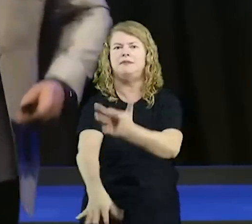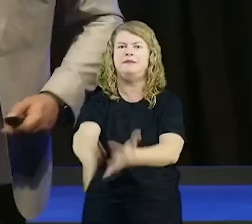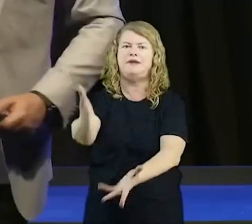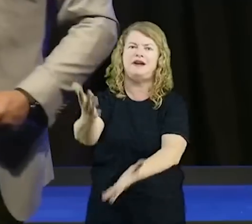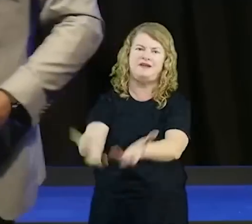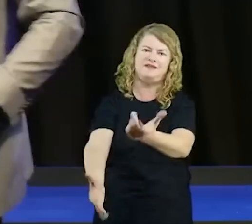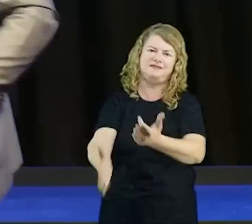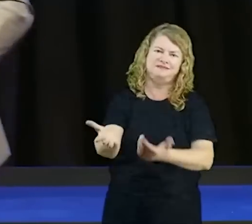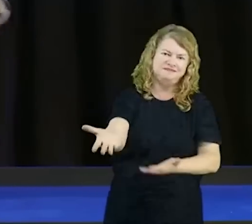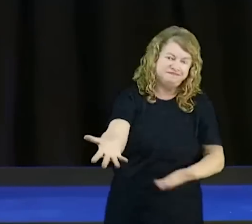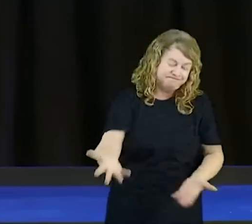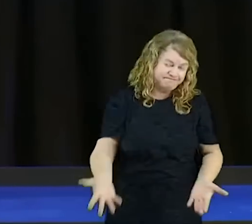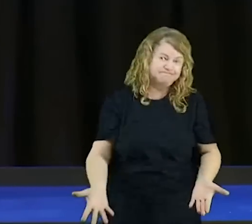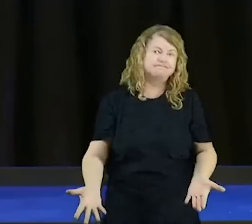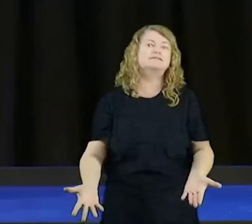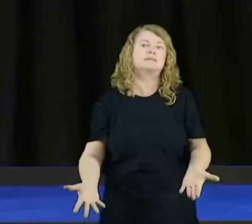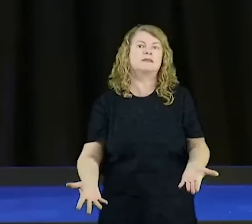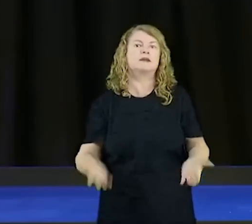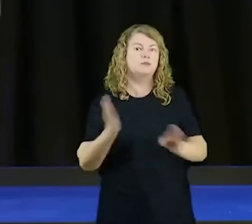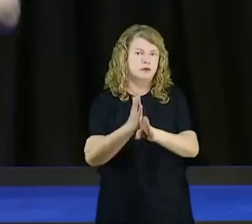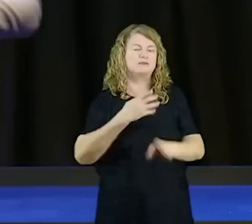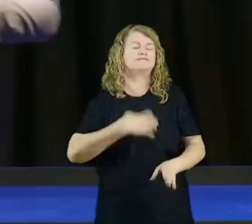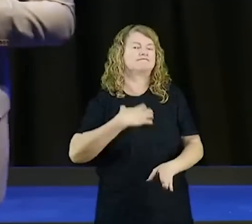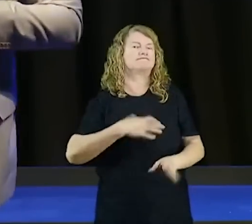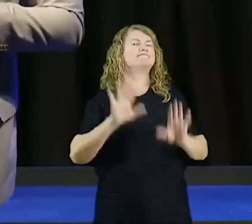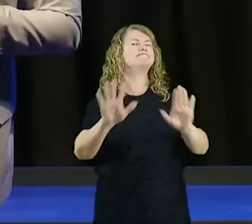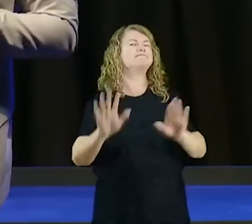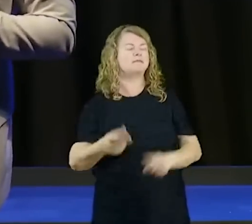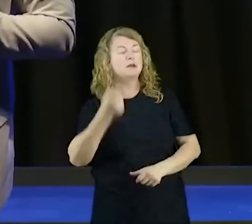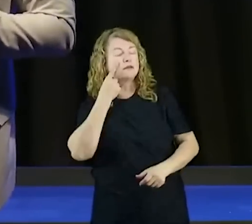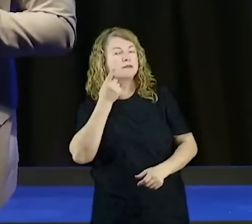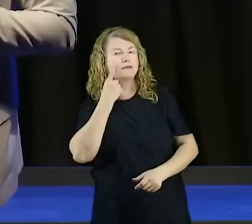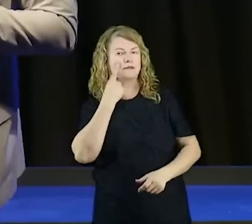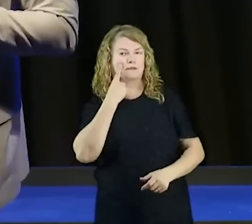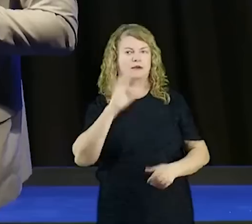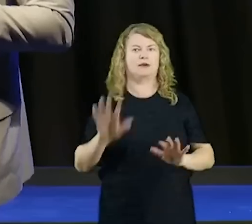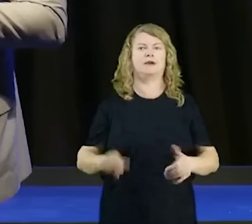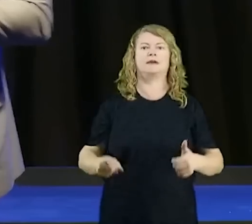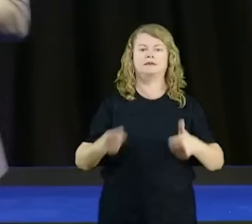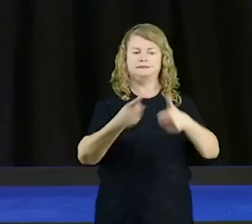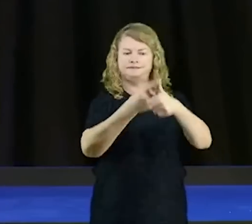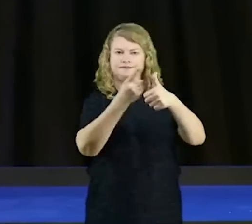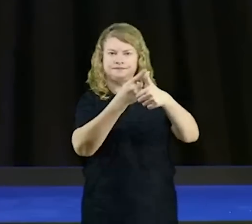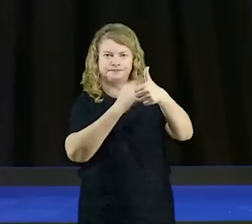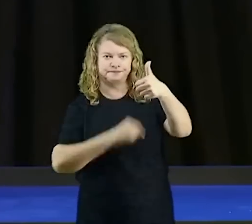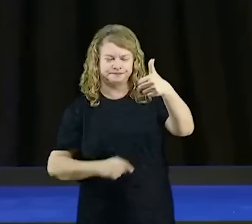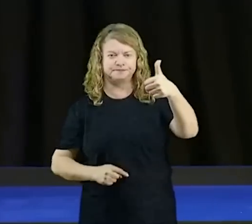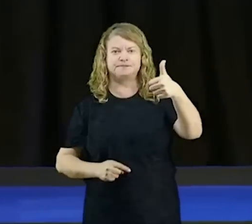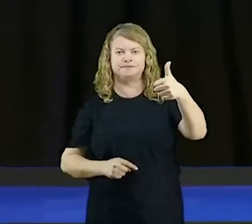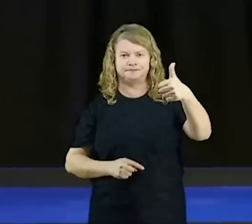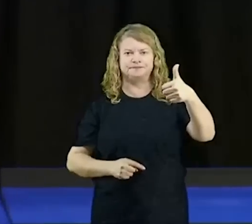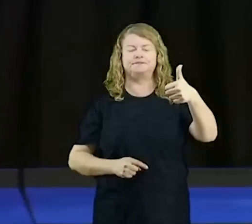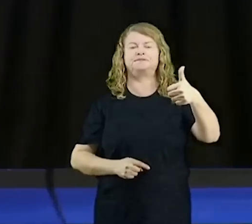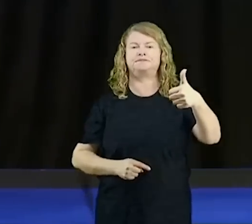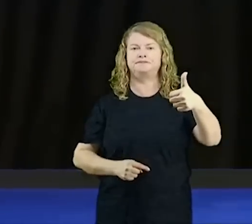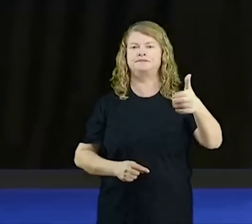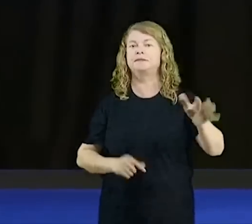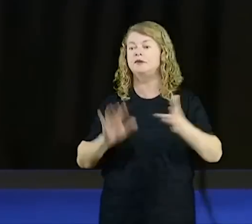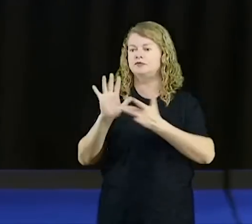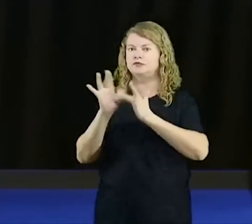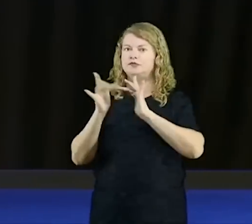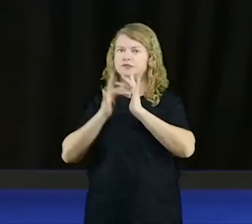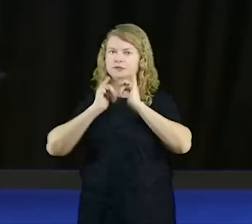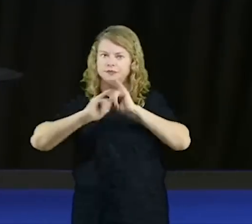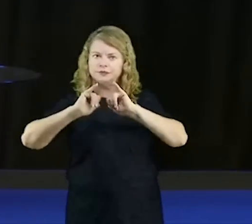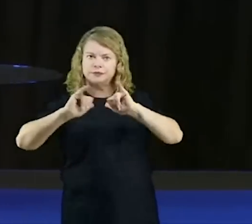quais são as peculiaridades dele? Número 1. A sujeira do espírito imundo. É assim que Jesus denuncia. E